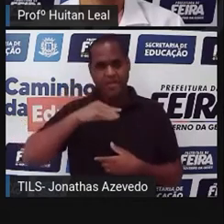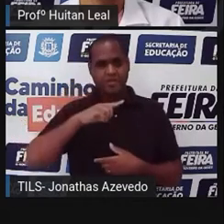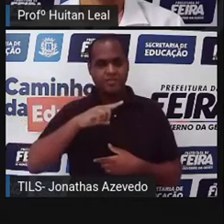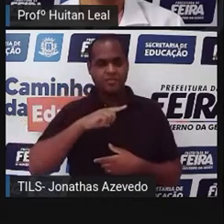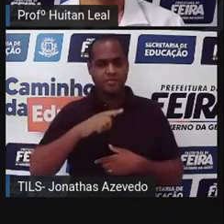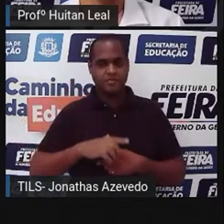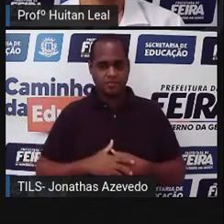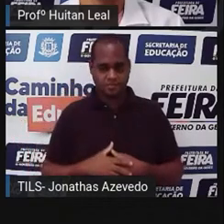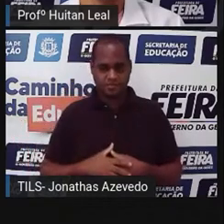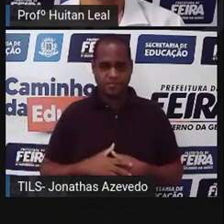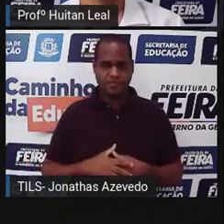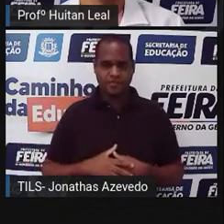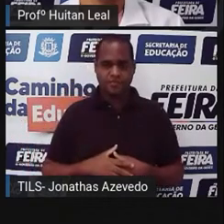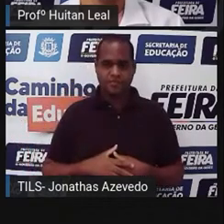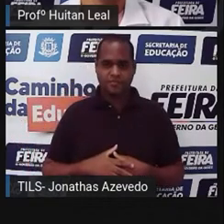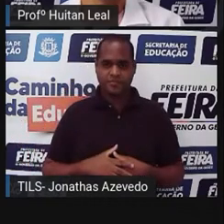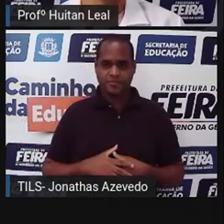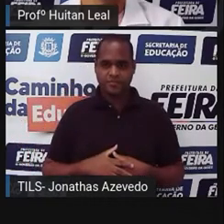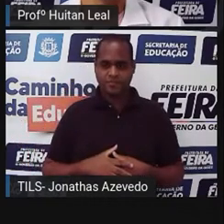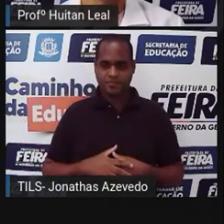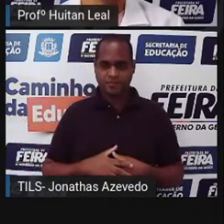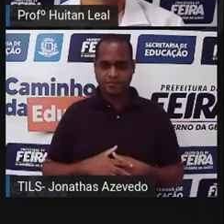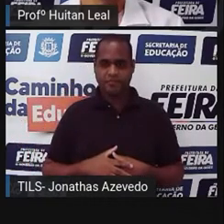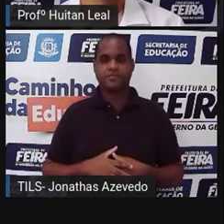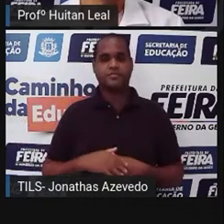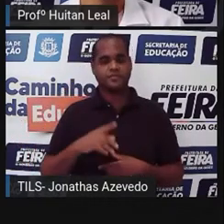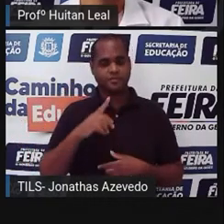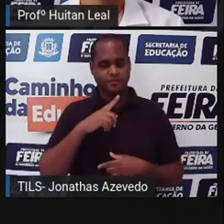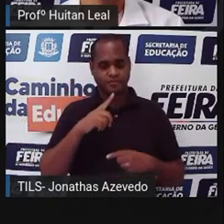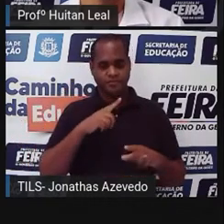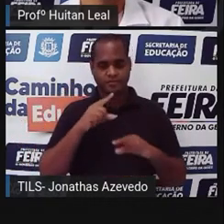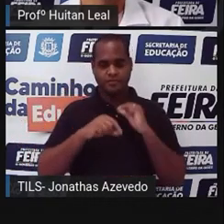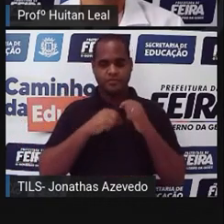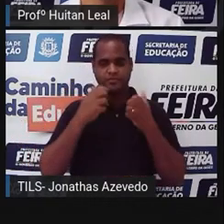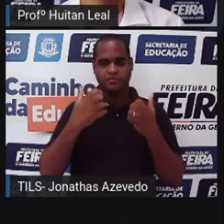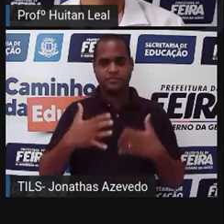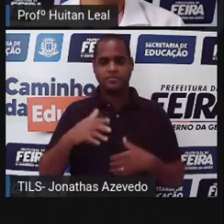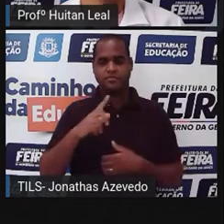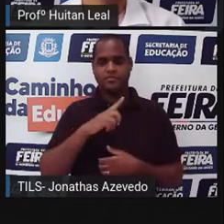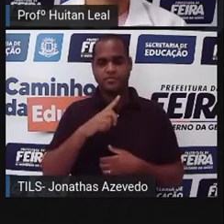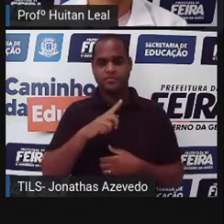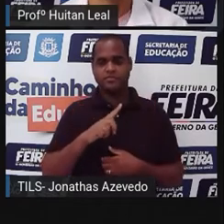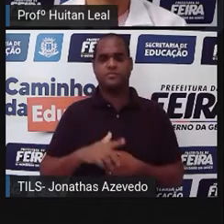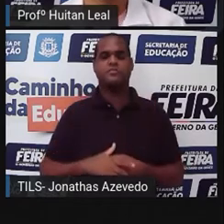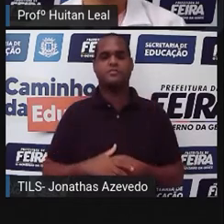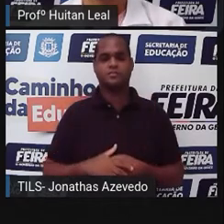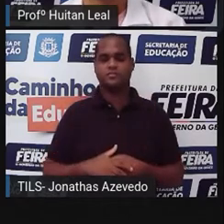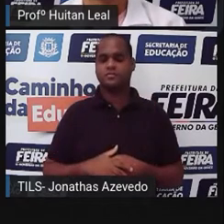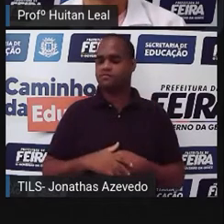pelas personagens em uma narrativa. Então, o conflito vai ser algo que vai